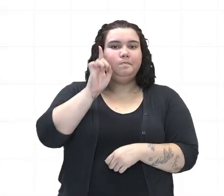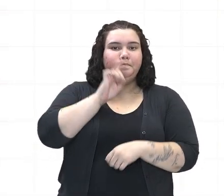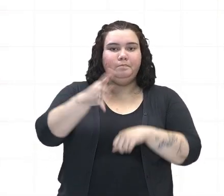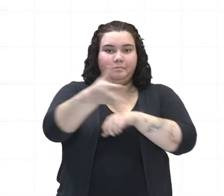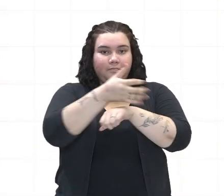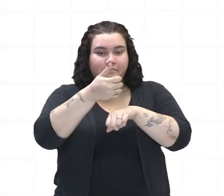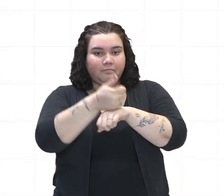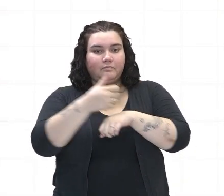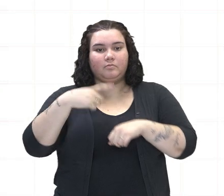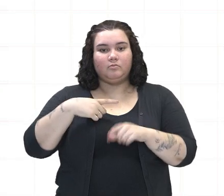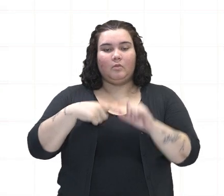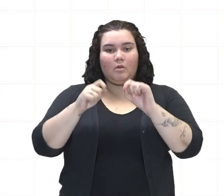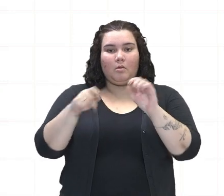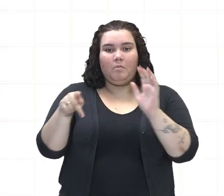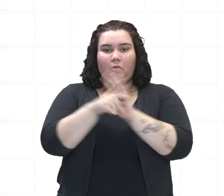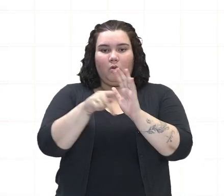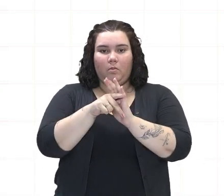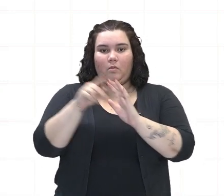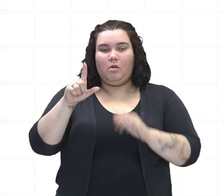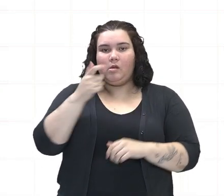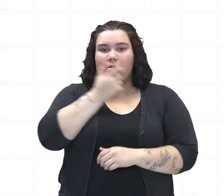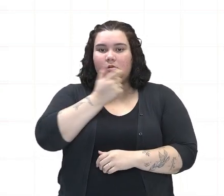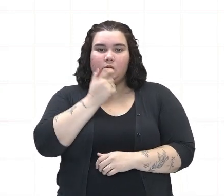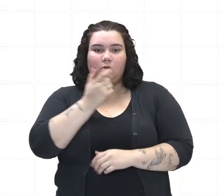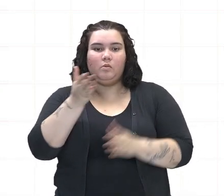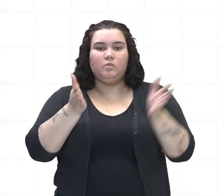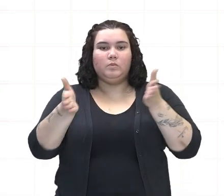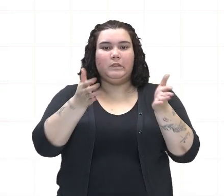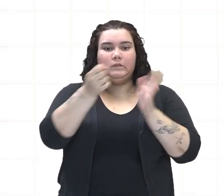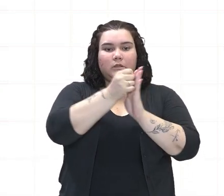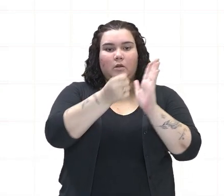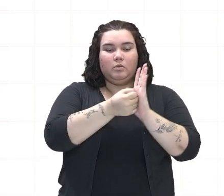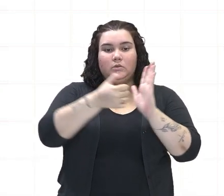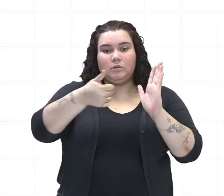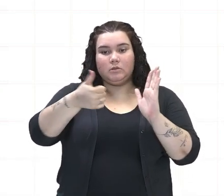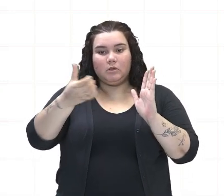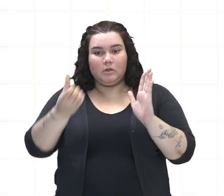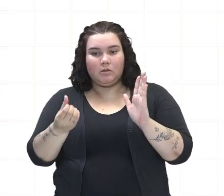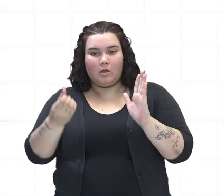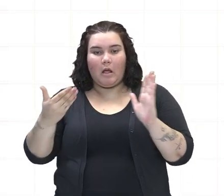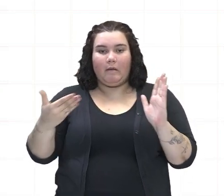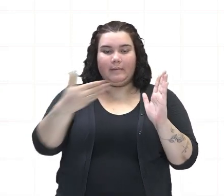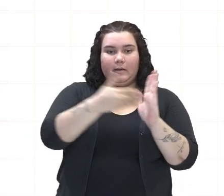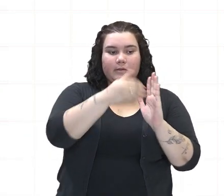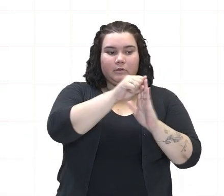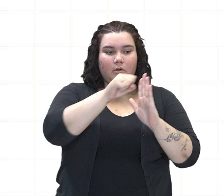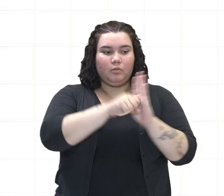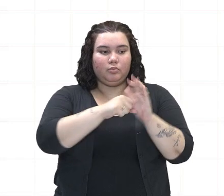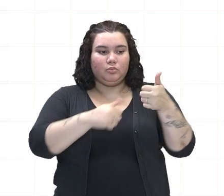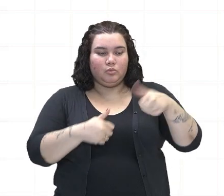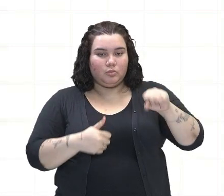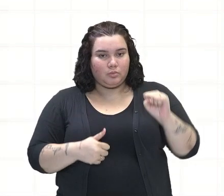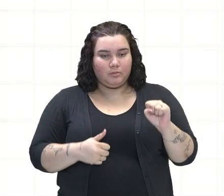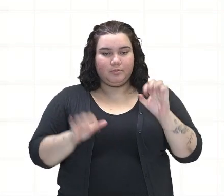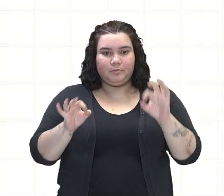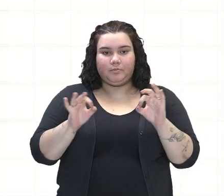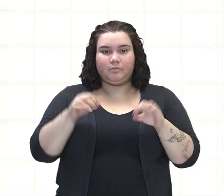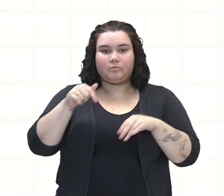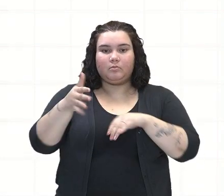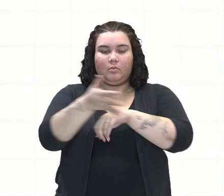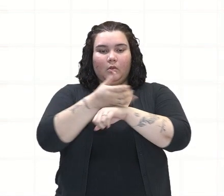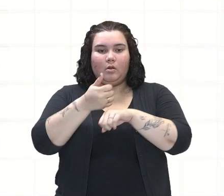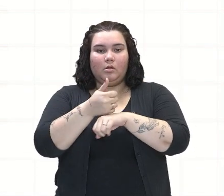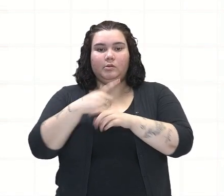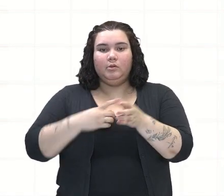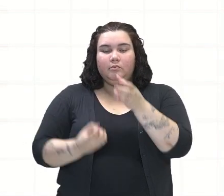realizada ali pelos ingleses, entre os séculos XVI e o século XVIII. A partir dessa colonização